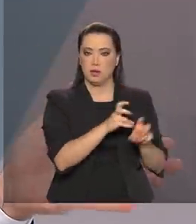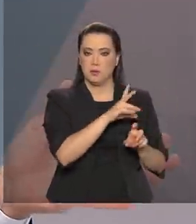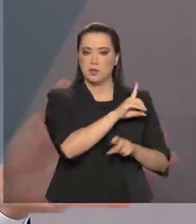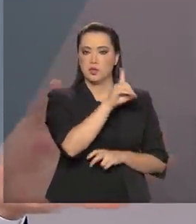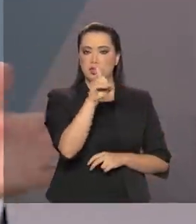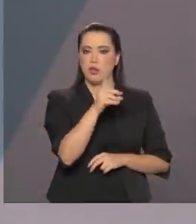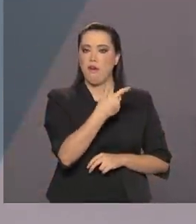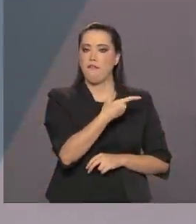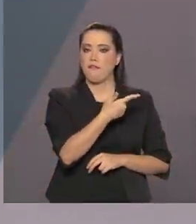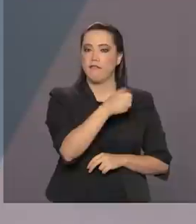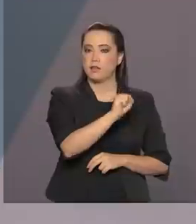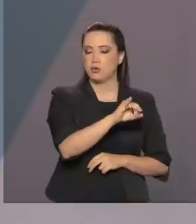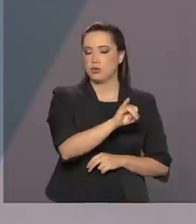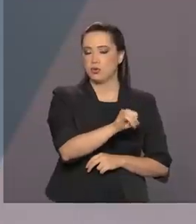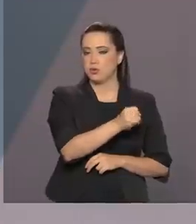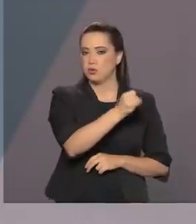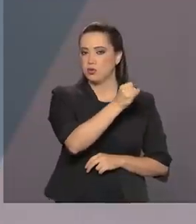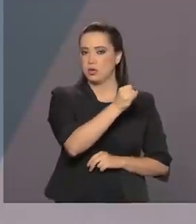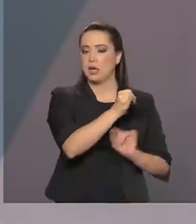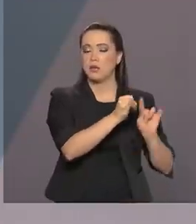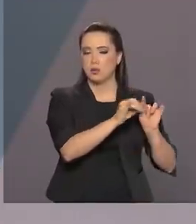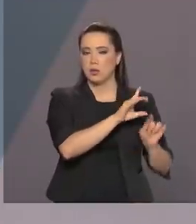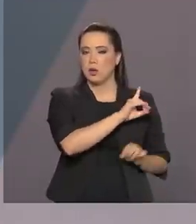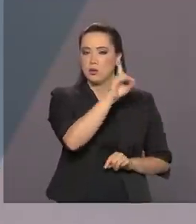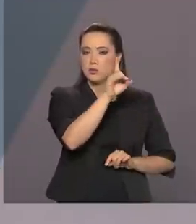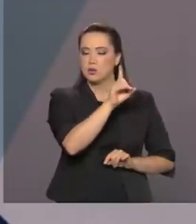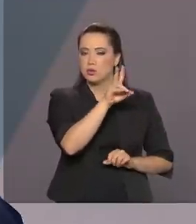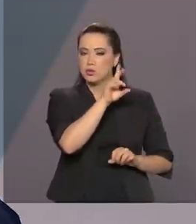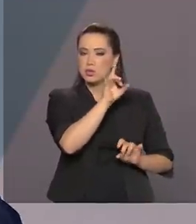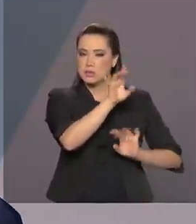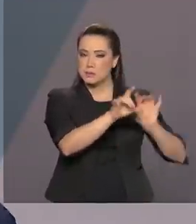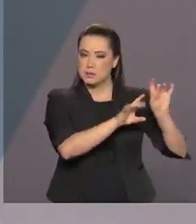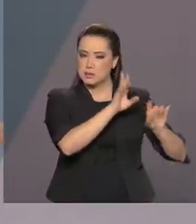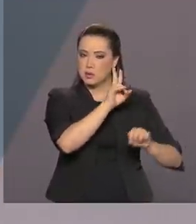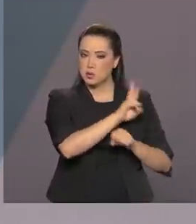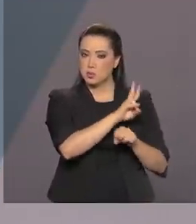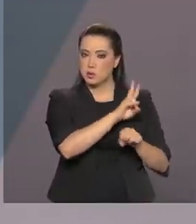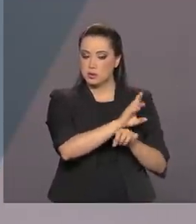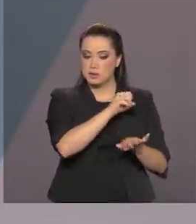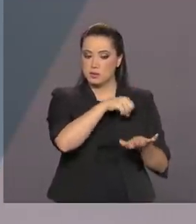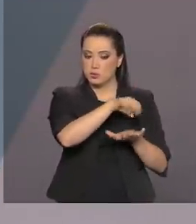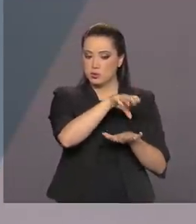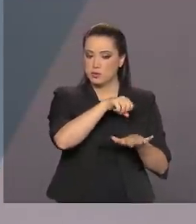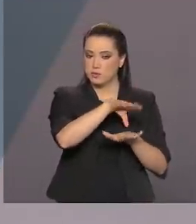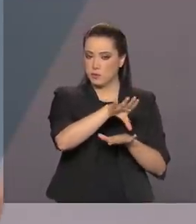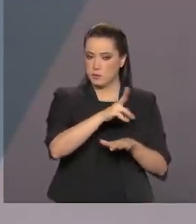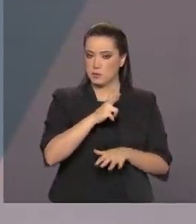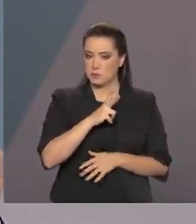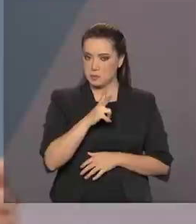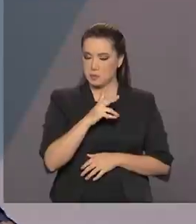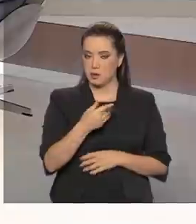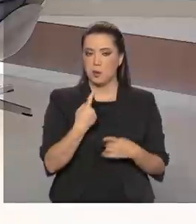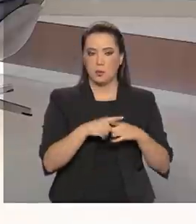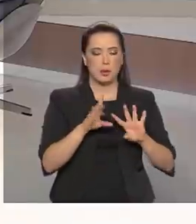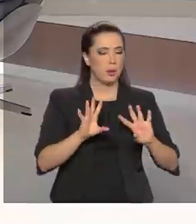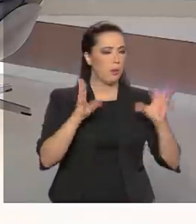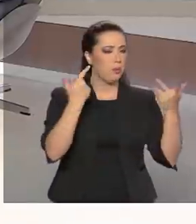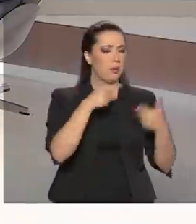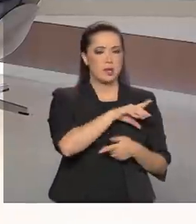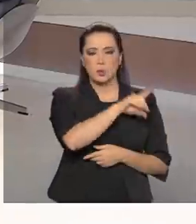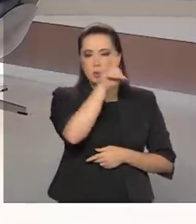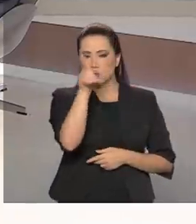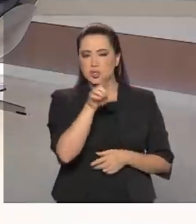28 de janeiro, que é o Dia Internacional de Proteção de Dados. Qual que a importância desse dia? Por que ele é comemorado, presidente?